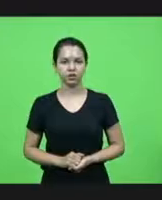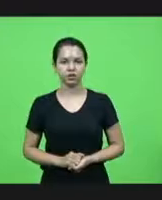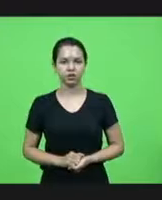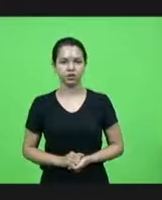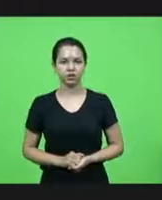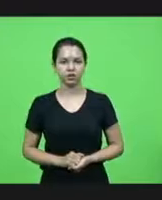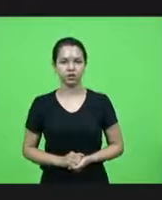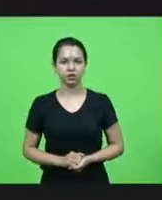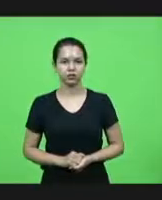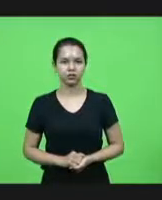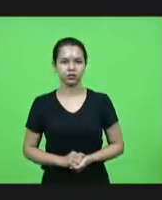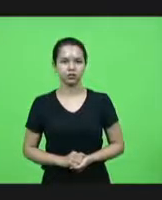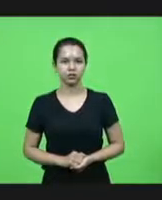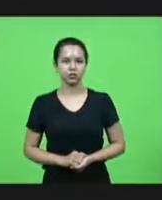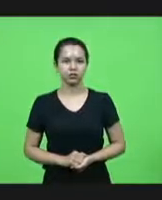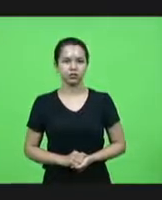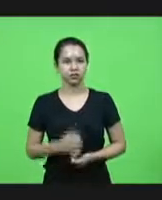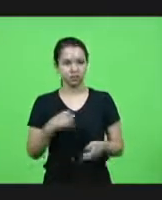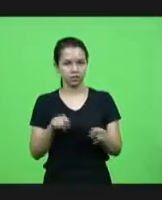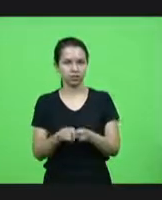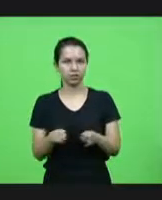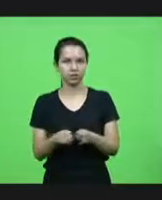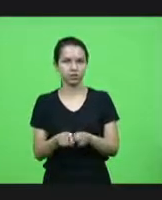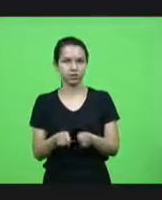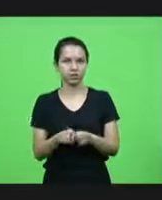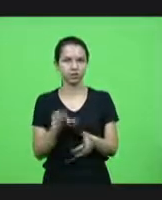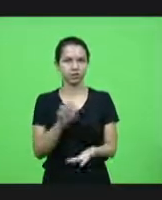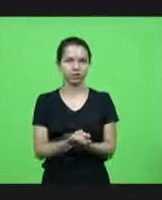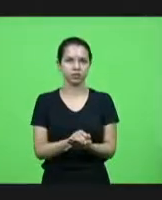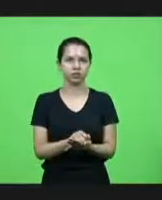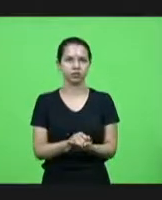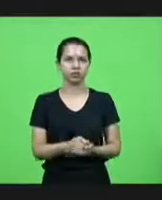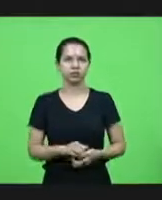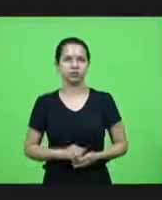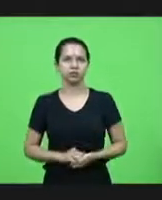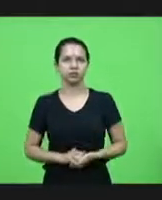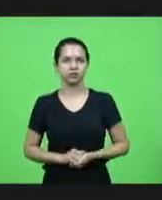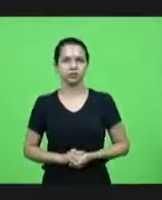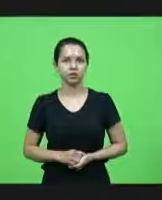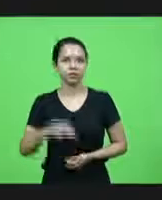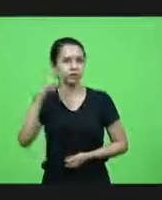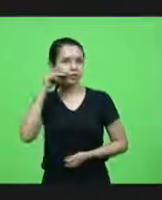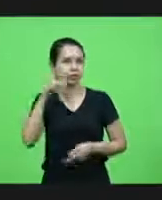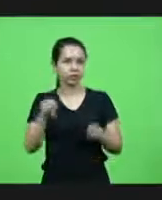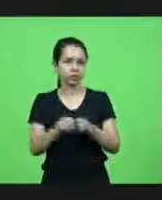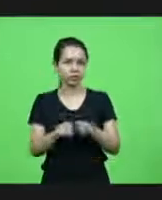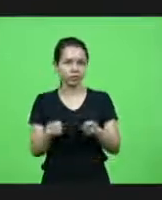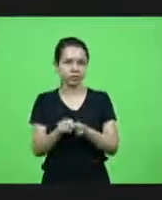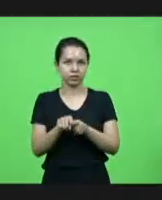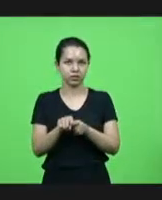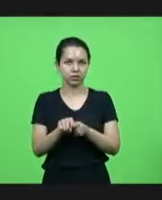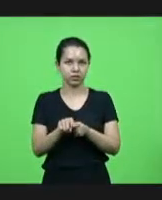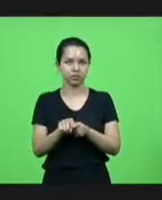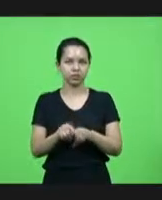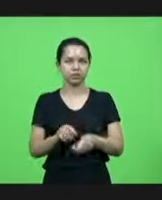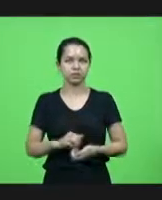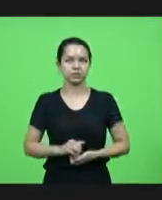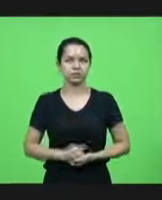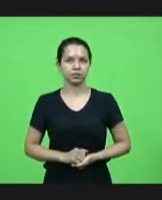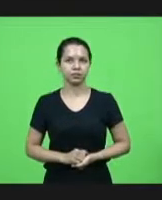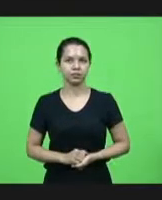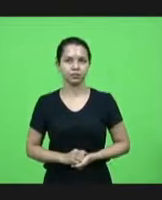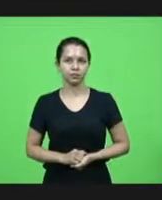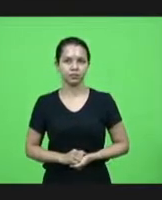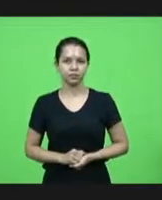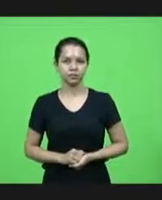pois não deputado está inscrito está inscrito a Marlene também vou escrevê-la aqui deputada